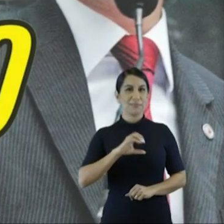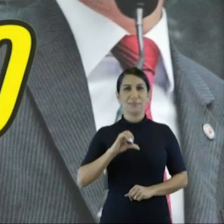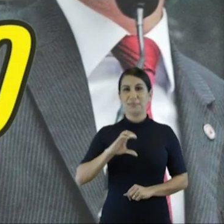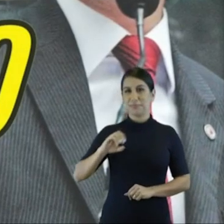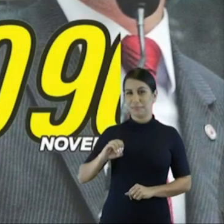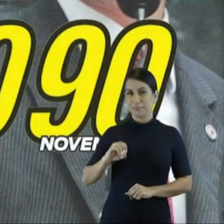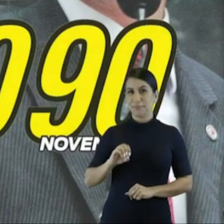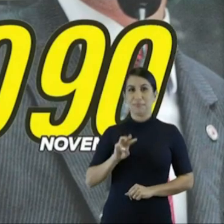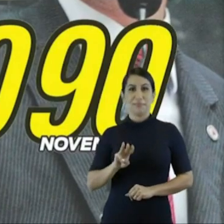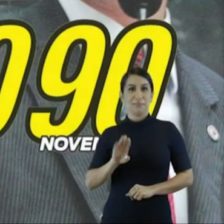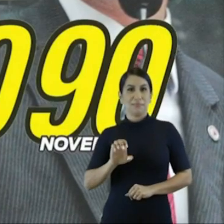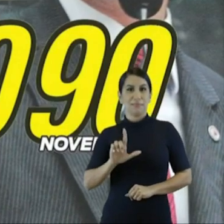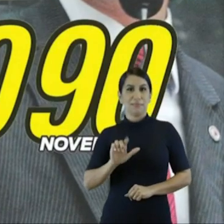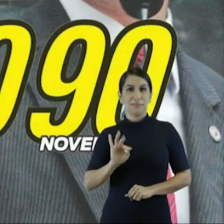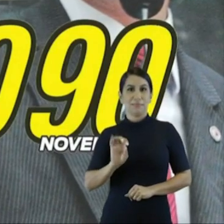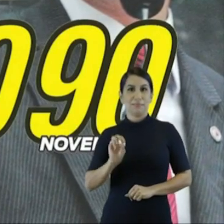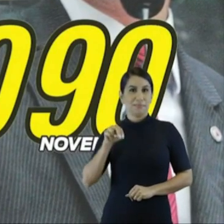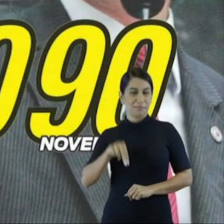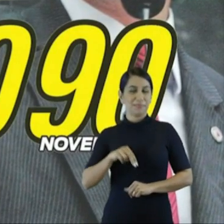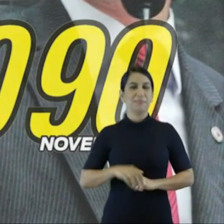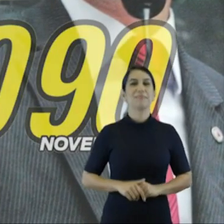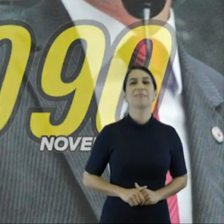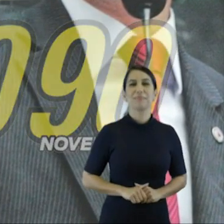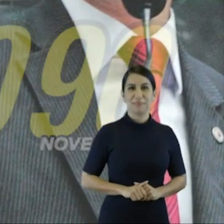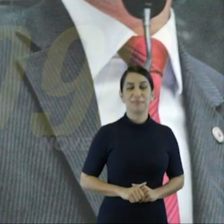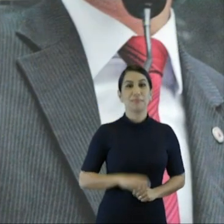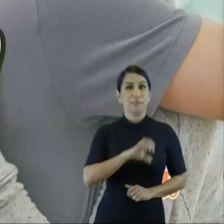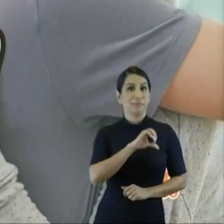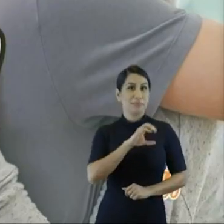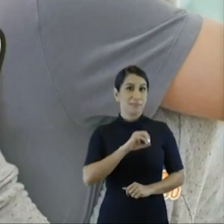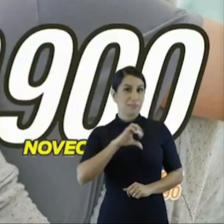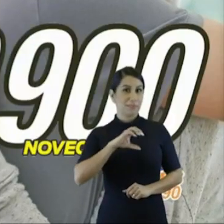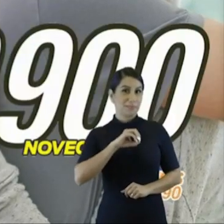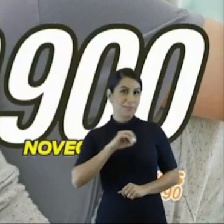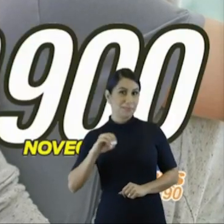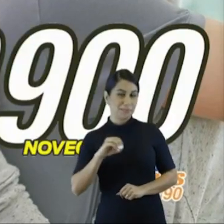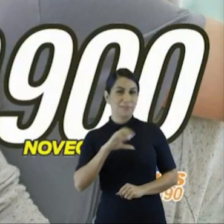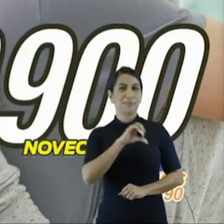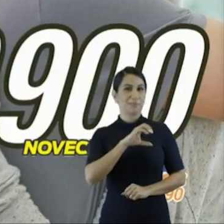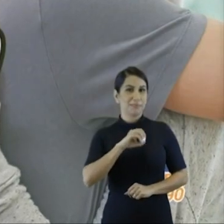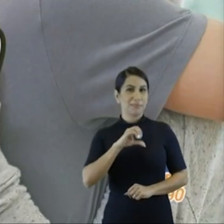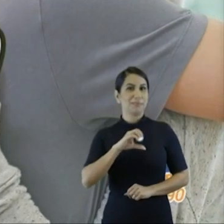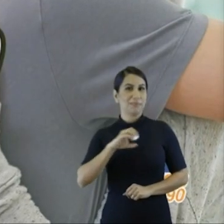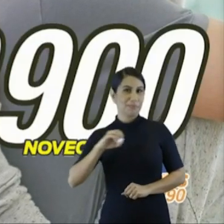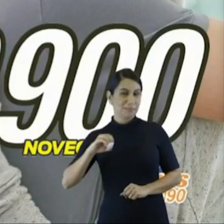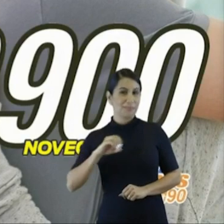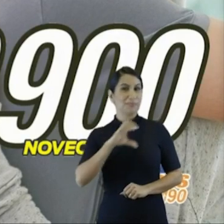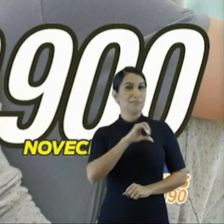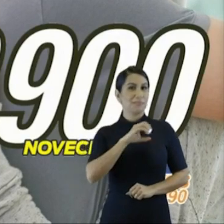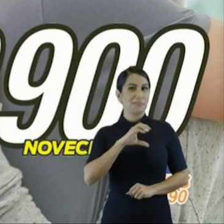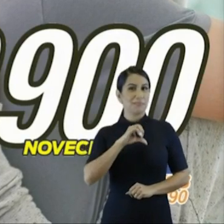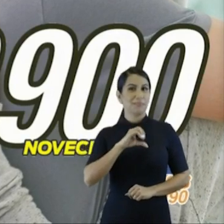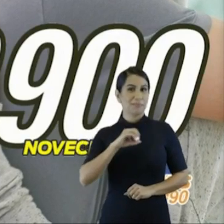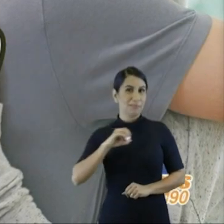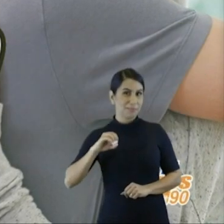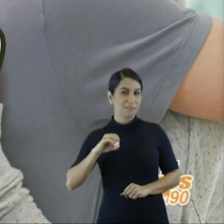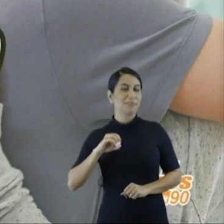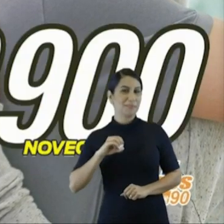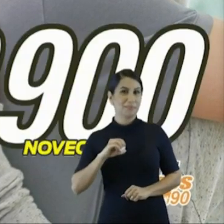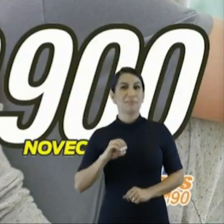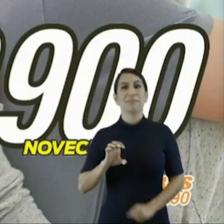90, 90, o entombrado. 90, 900, 90, 900.